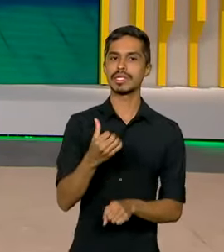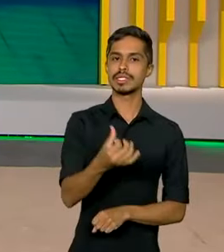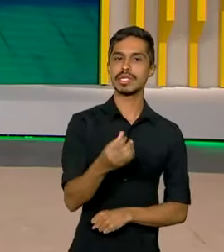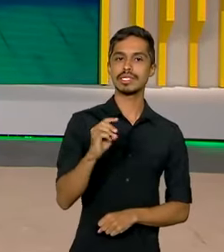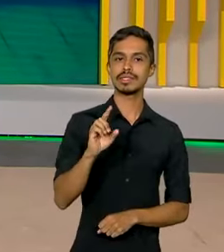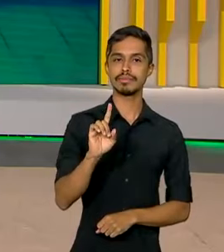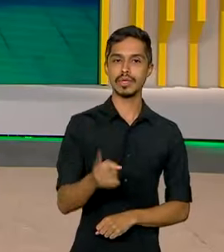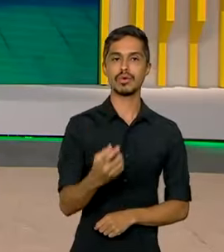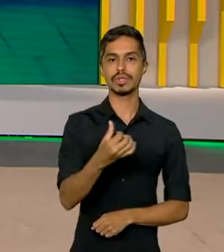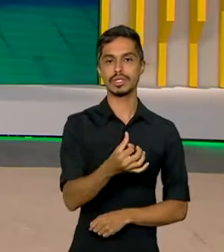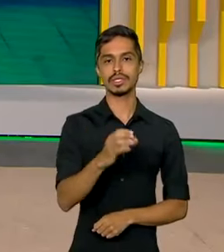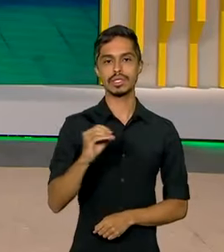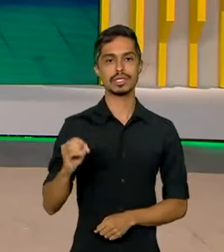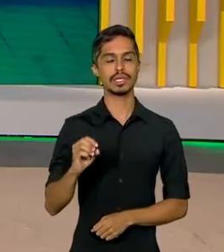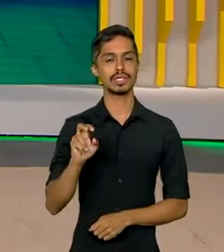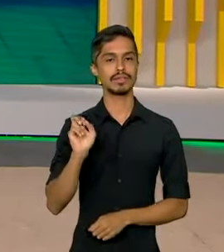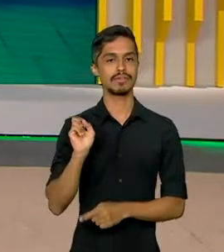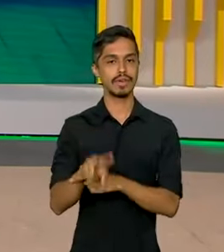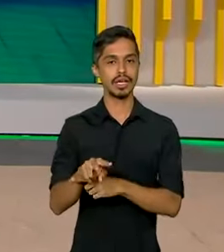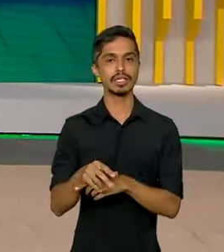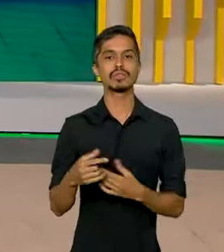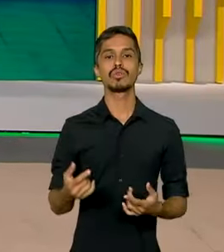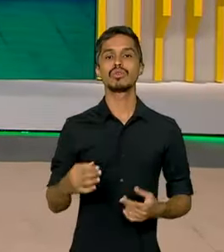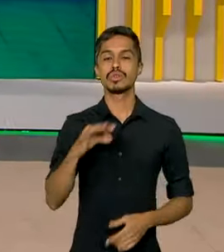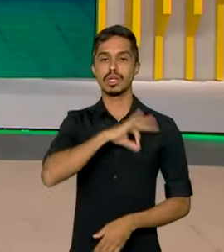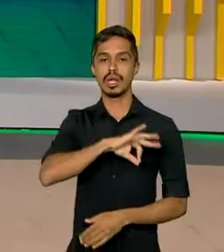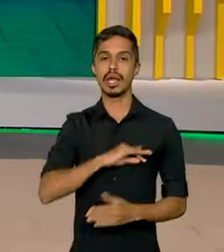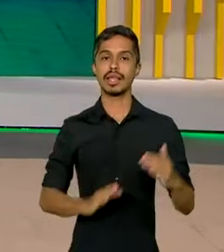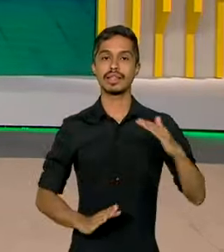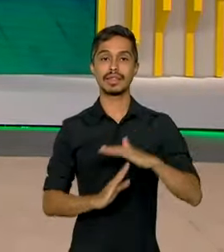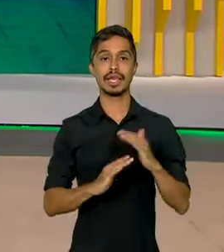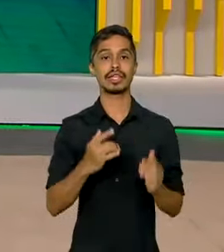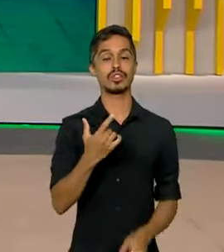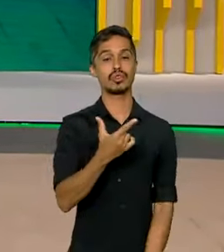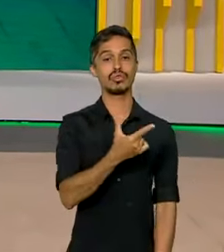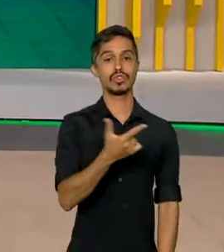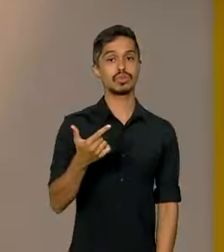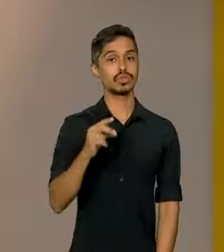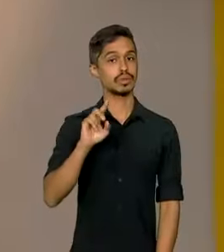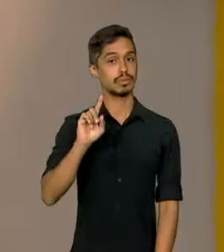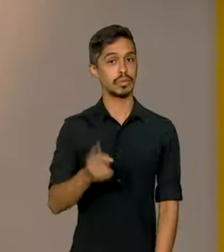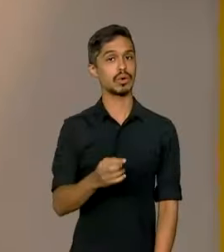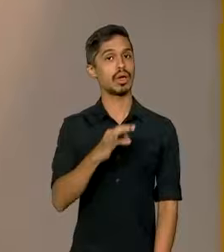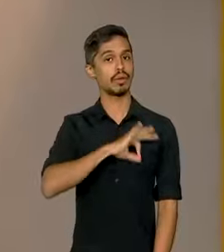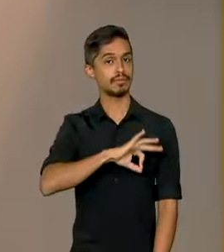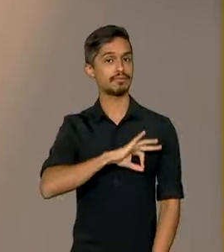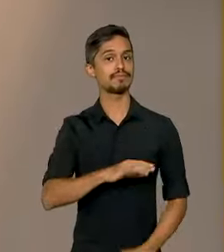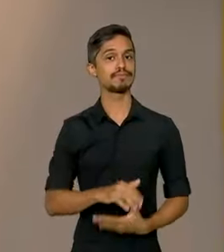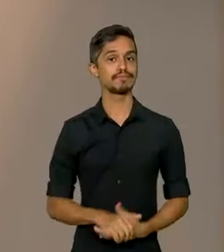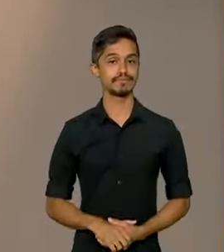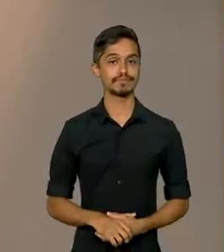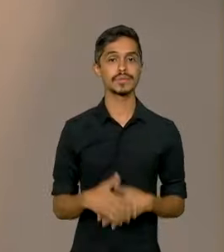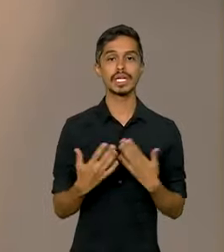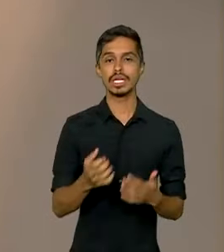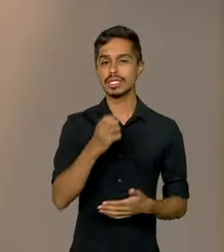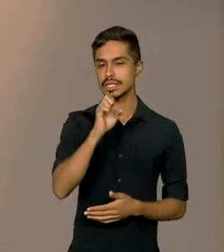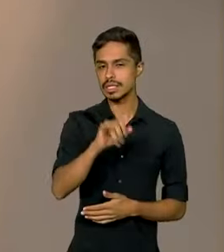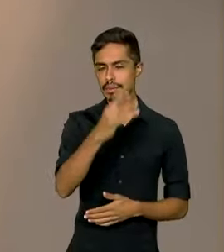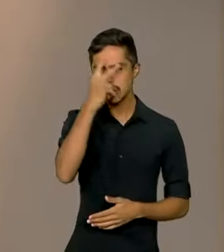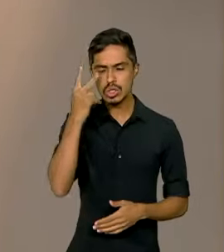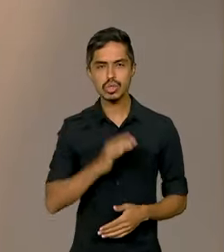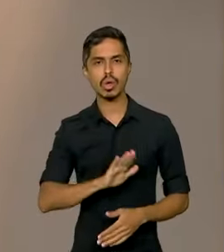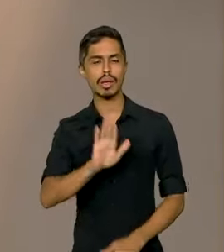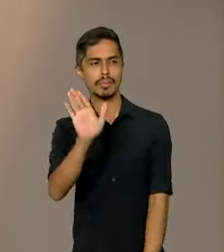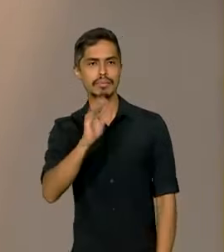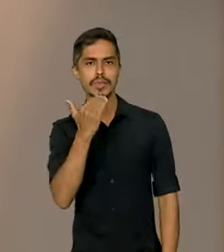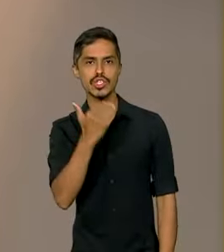de 6.600 vagas com salários que podem chegar a 22 mil reais. Candidatos que pediram a isenção da taxa